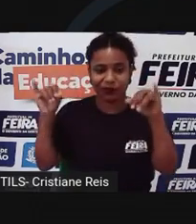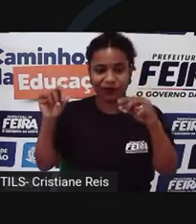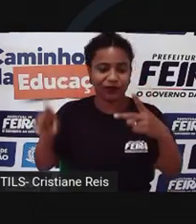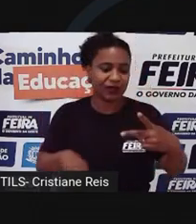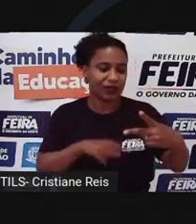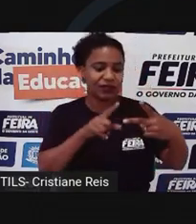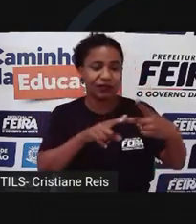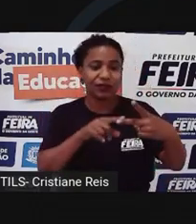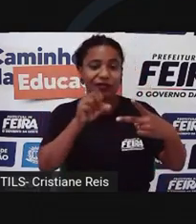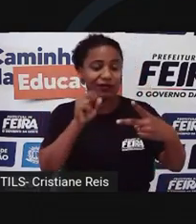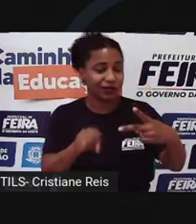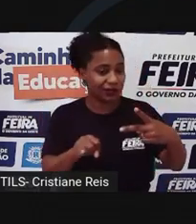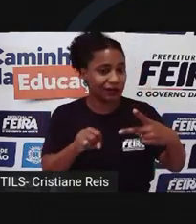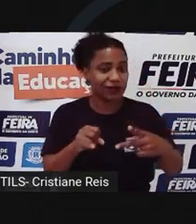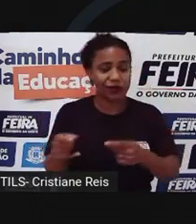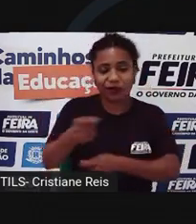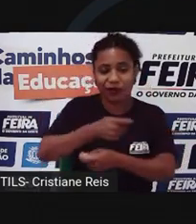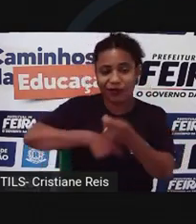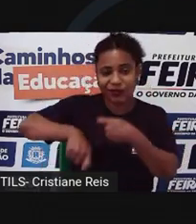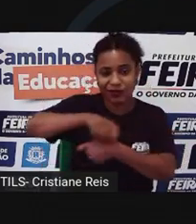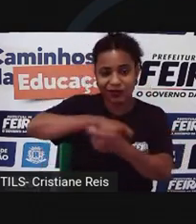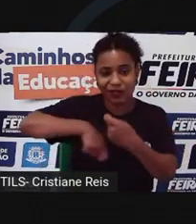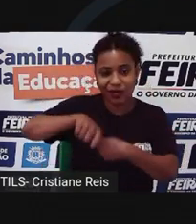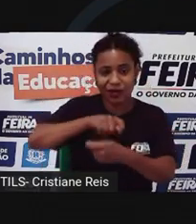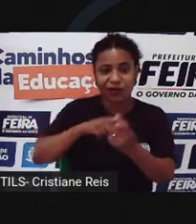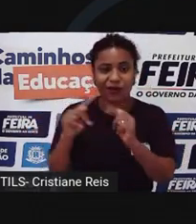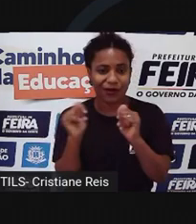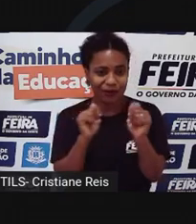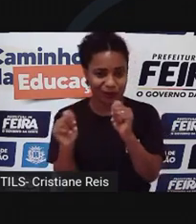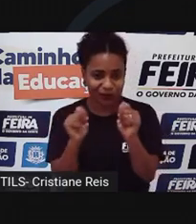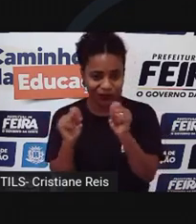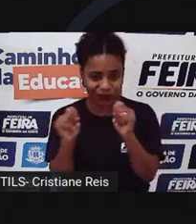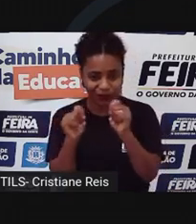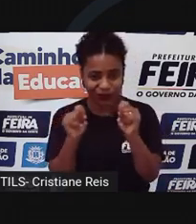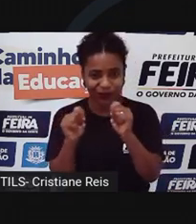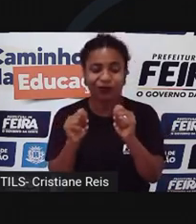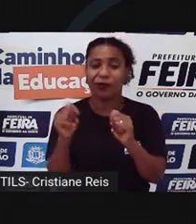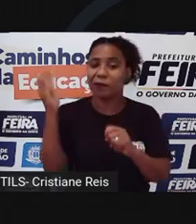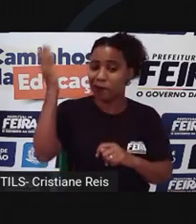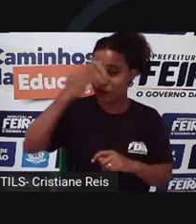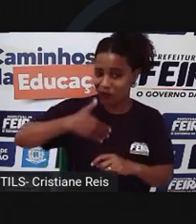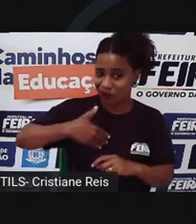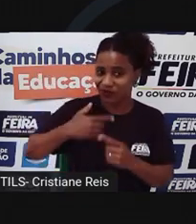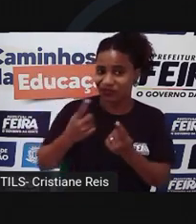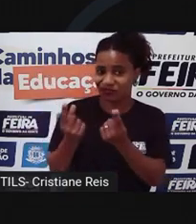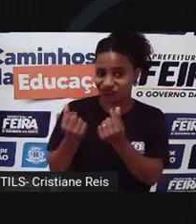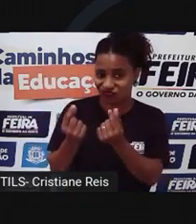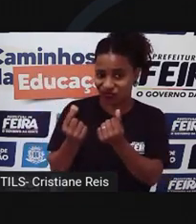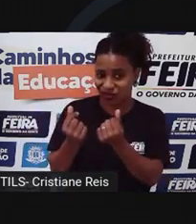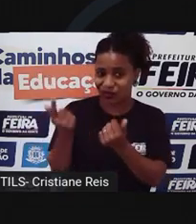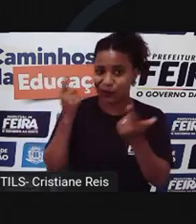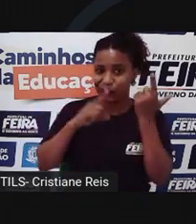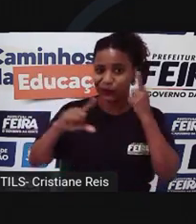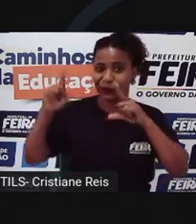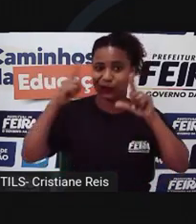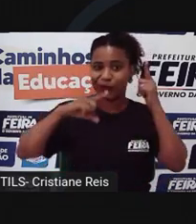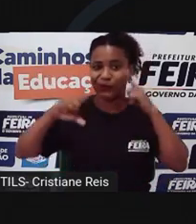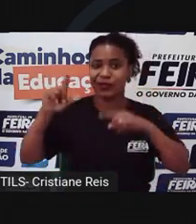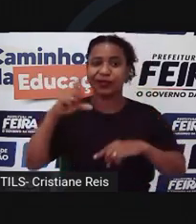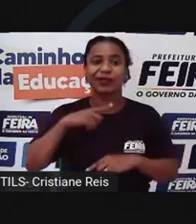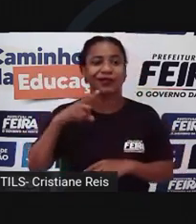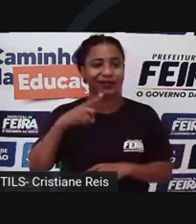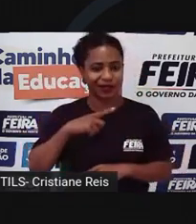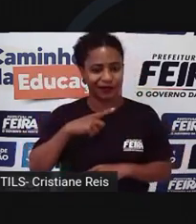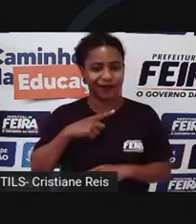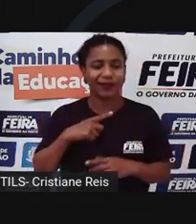ou econômicos, a comprovação de que foi feita para tal. Agora, eu quero saber um pouco mais de você